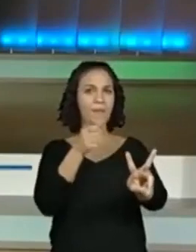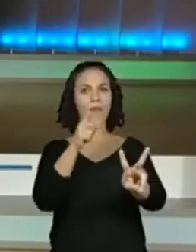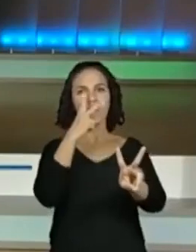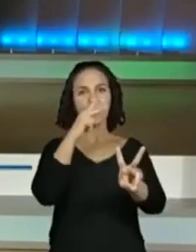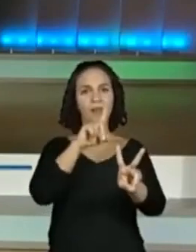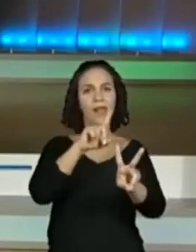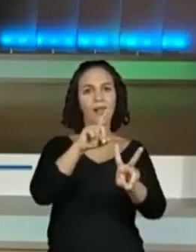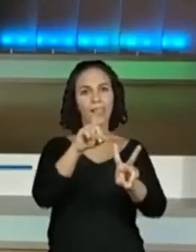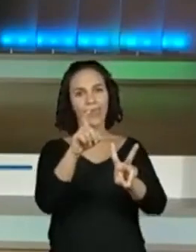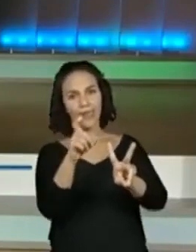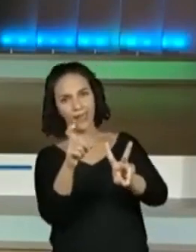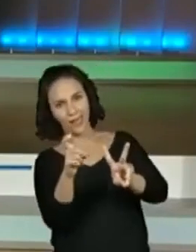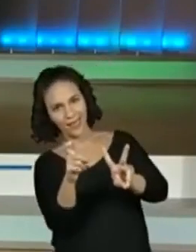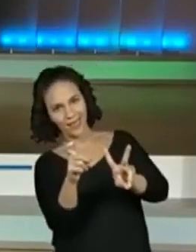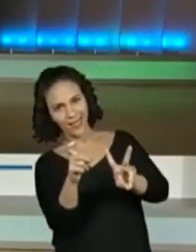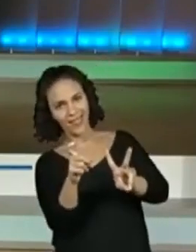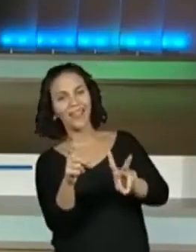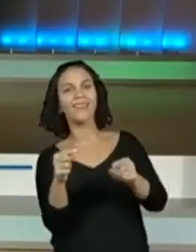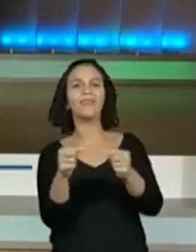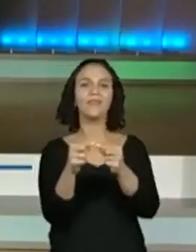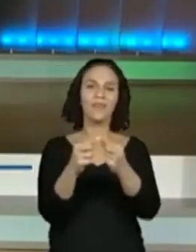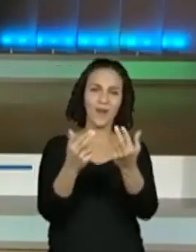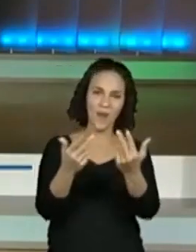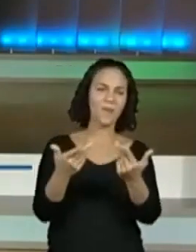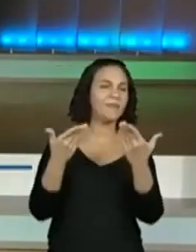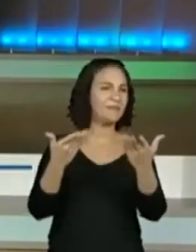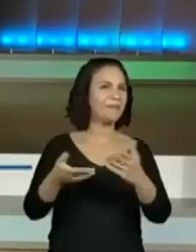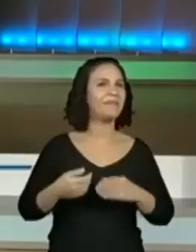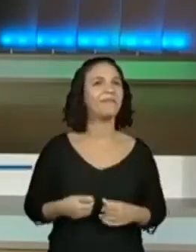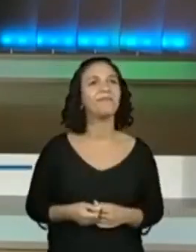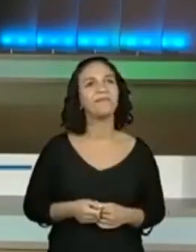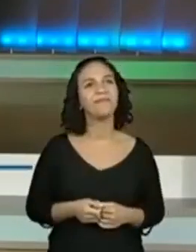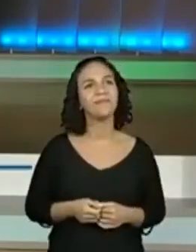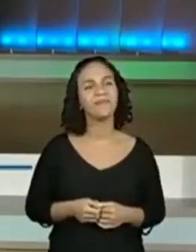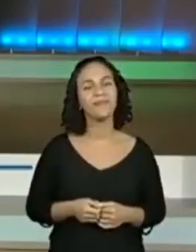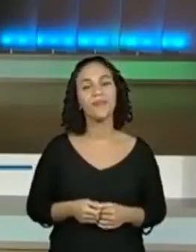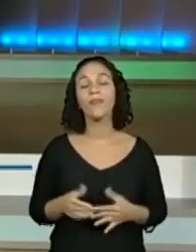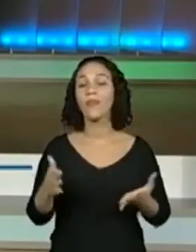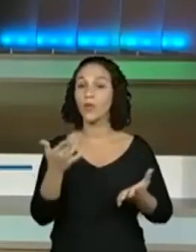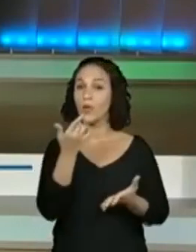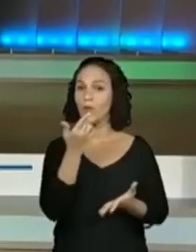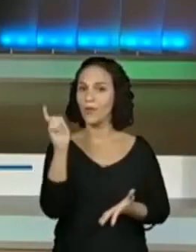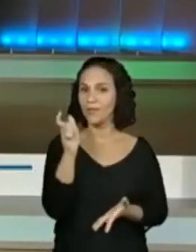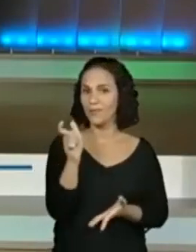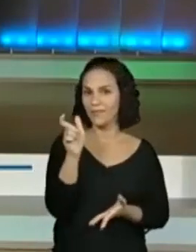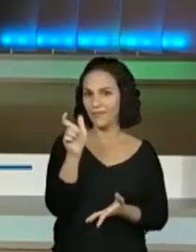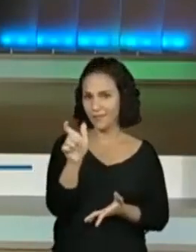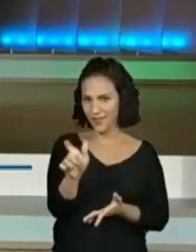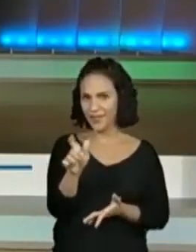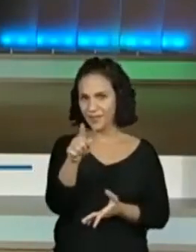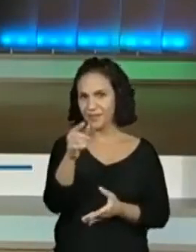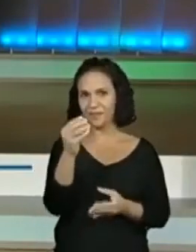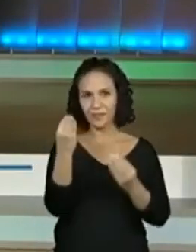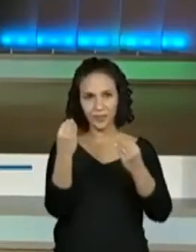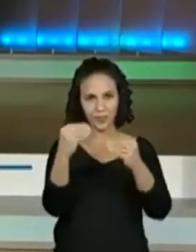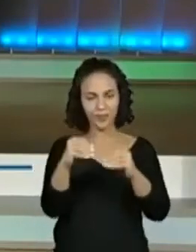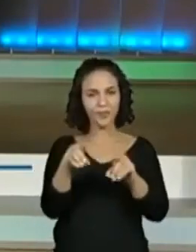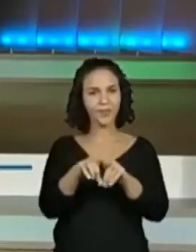ele não dá uma entortadinha? Essa elasticidade. Muito bem. Outra palavra que vocês colocaram,